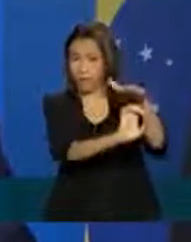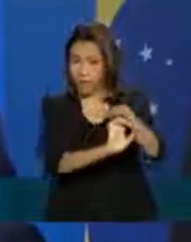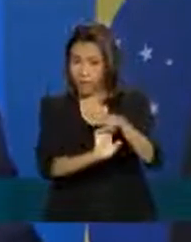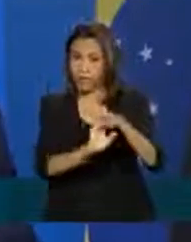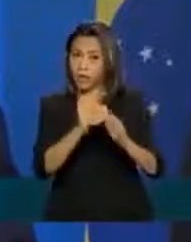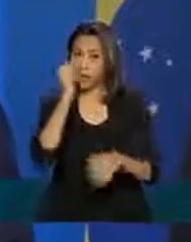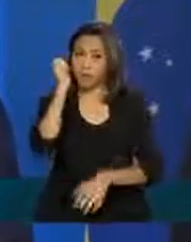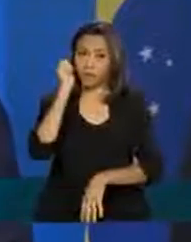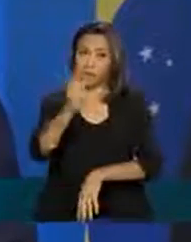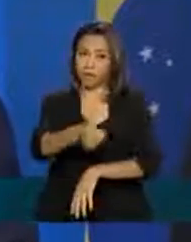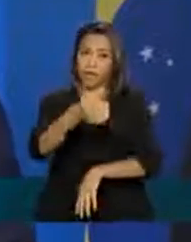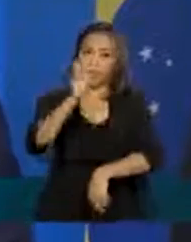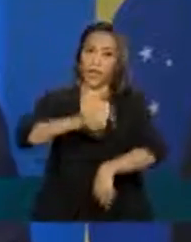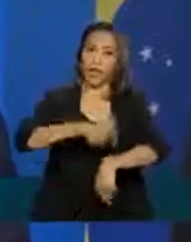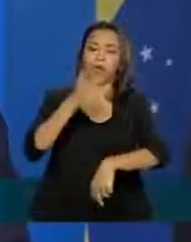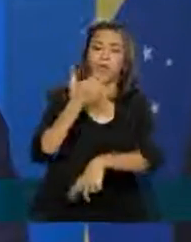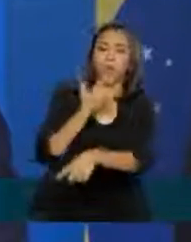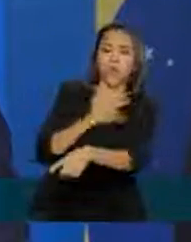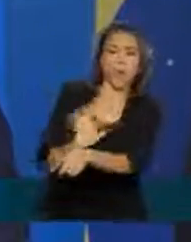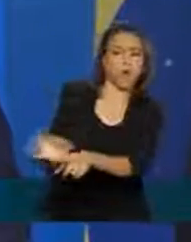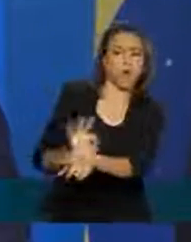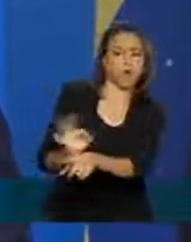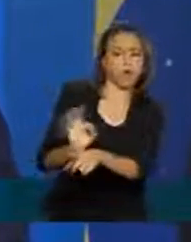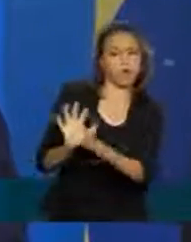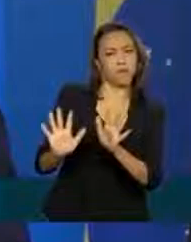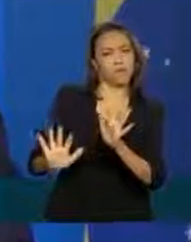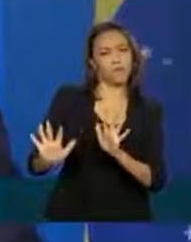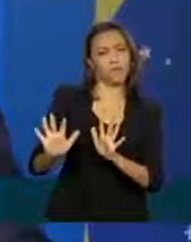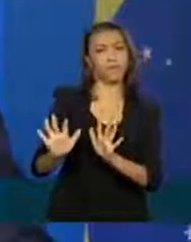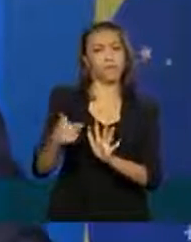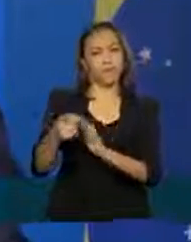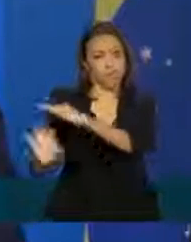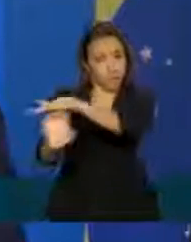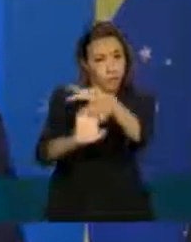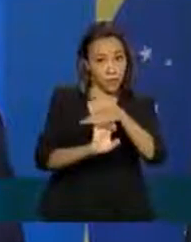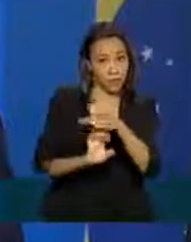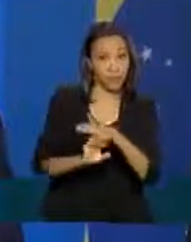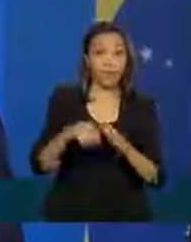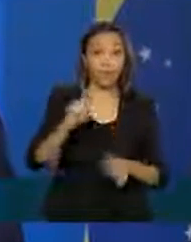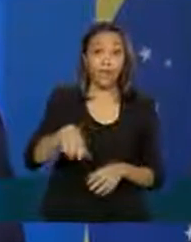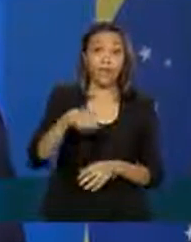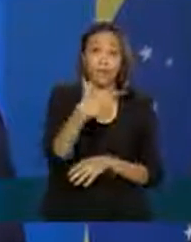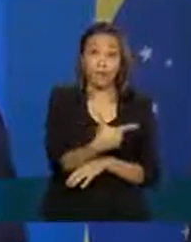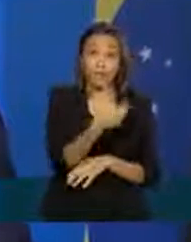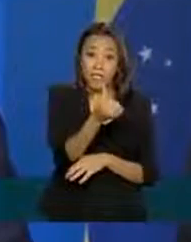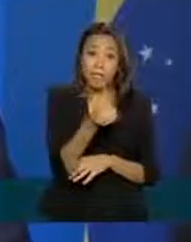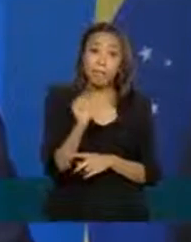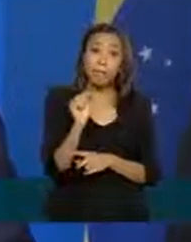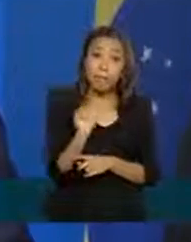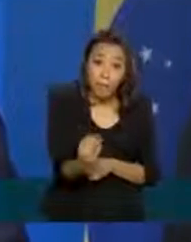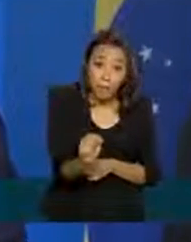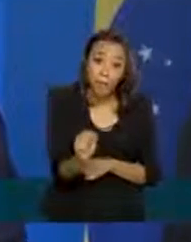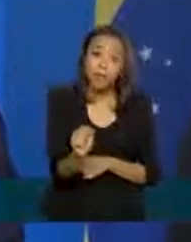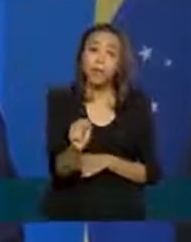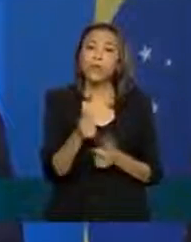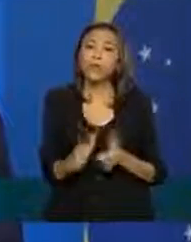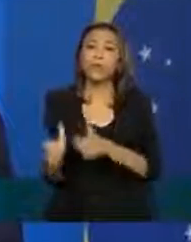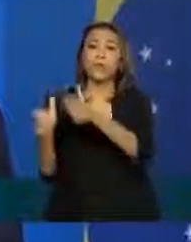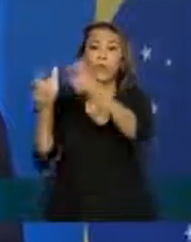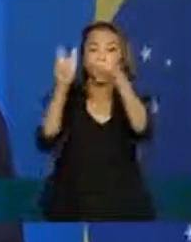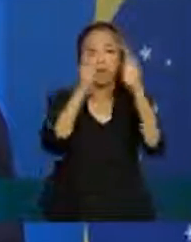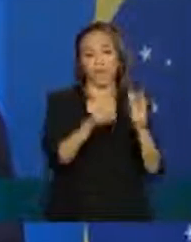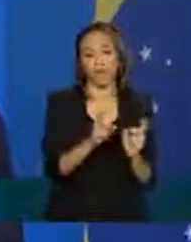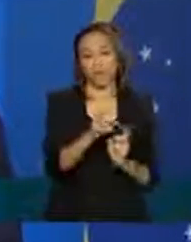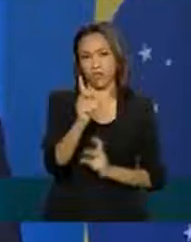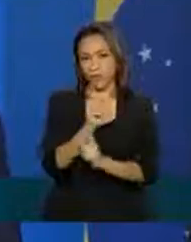quem nós não conhecemos estamos acelerados são 26 mil pontos de venda estamos nos 5 mil praticamente